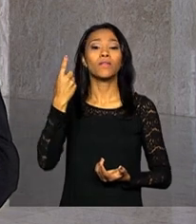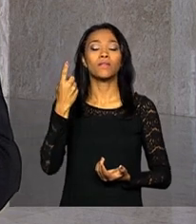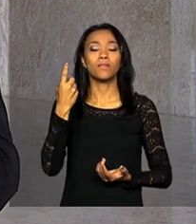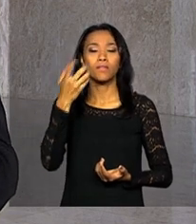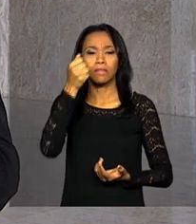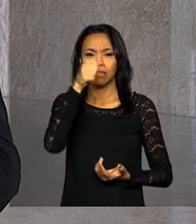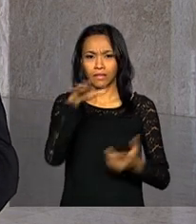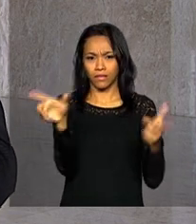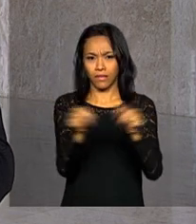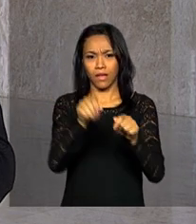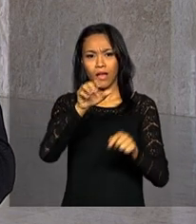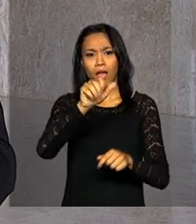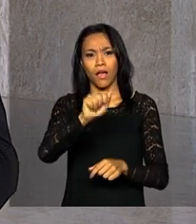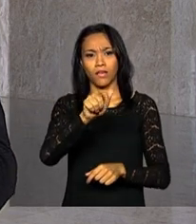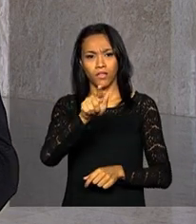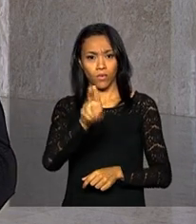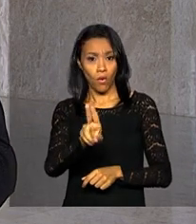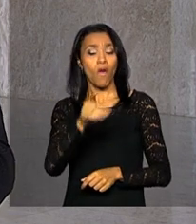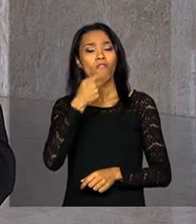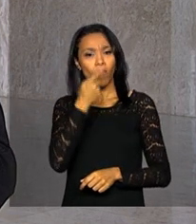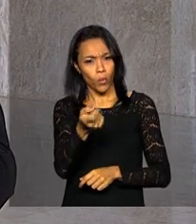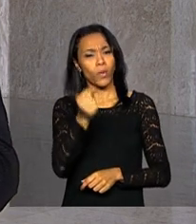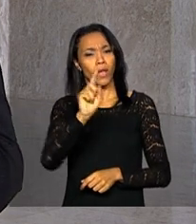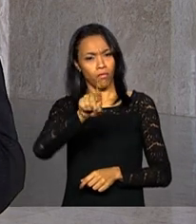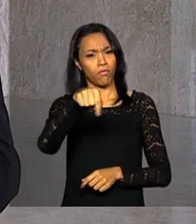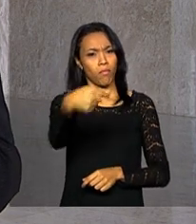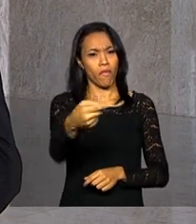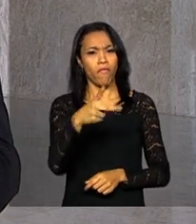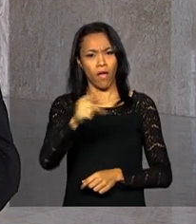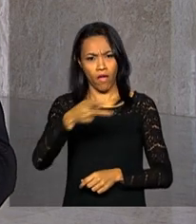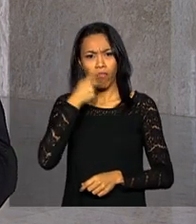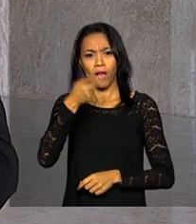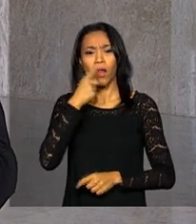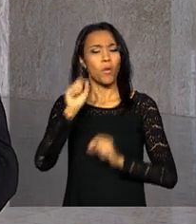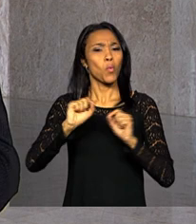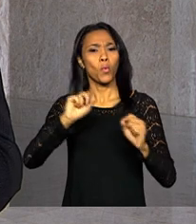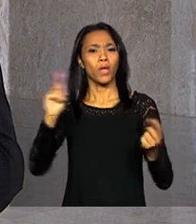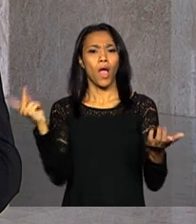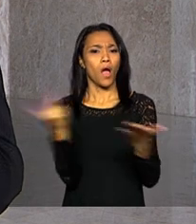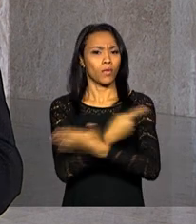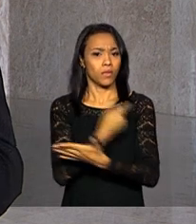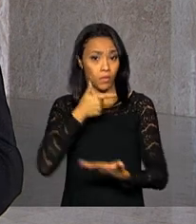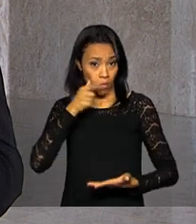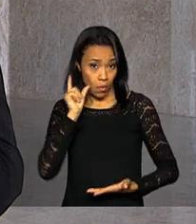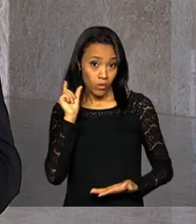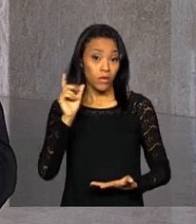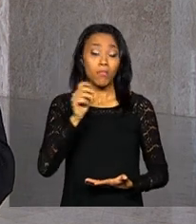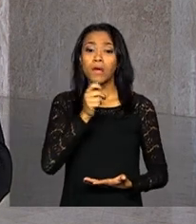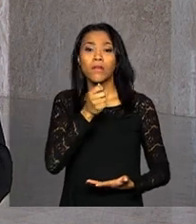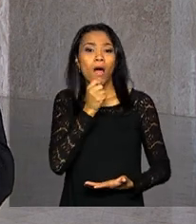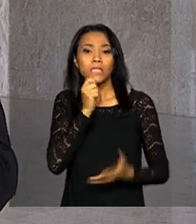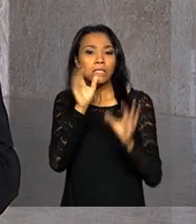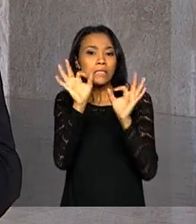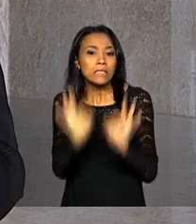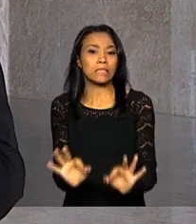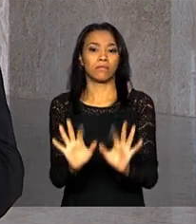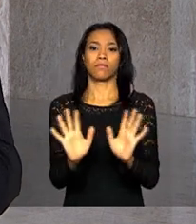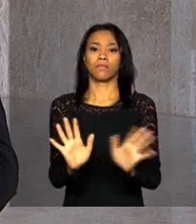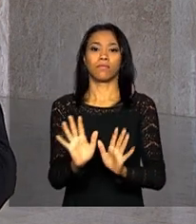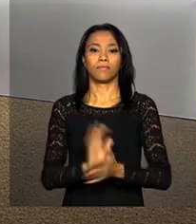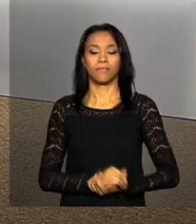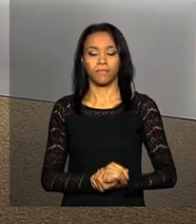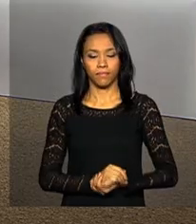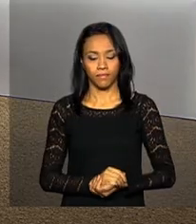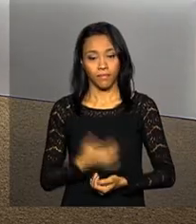Cardoso, afirmou que a presidenta Dilma deve se manifestar sobre a abertura do processo, mas ainda não há confirmação sobre isso. Jaime.